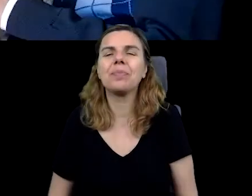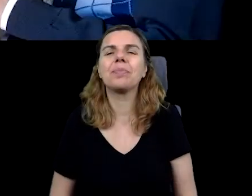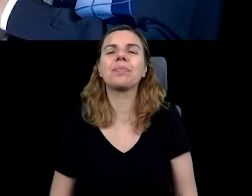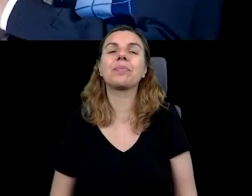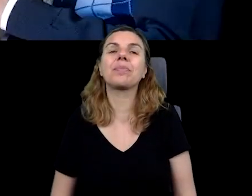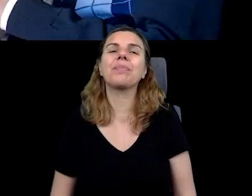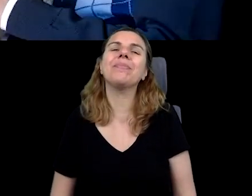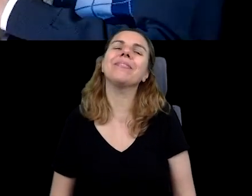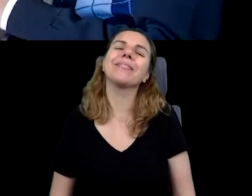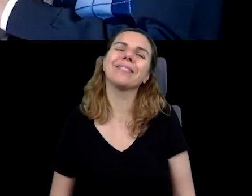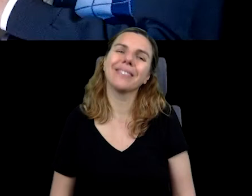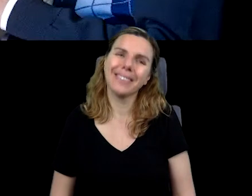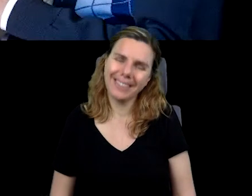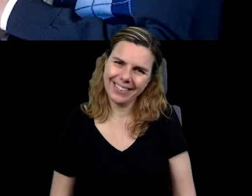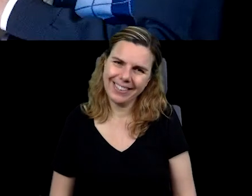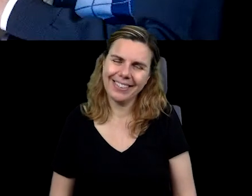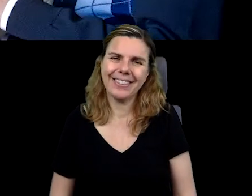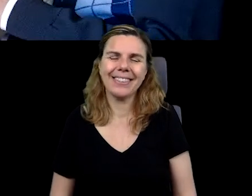Ah!